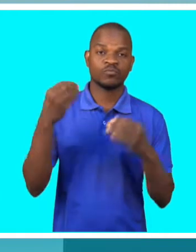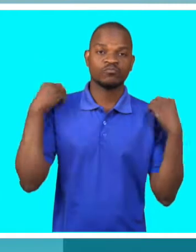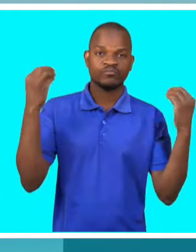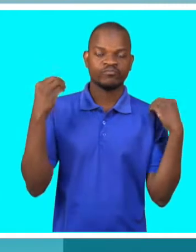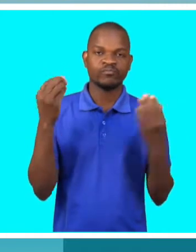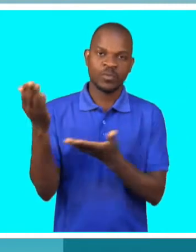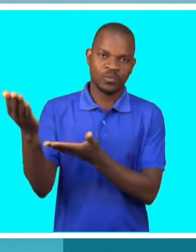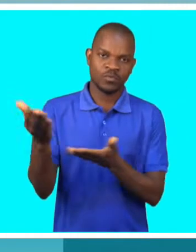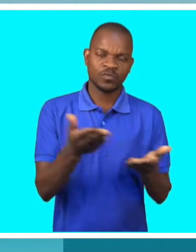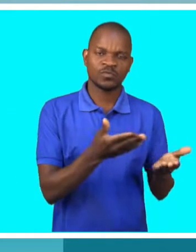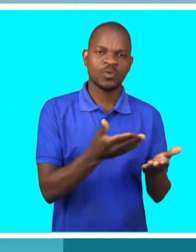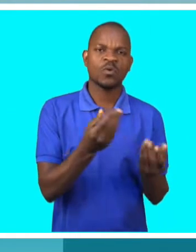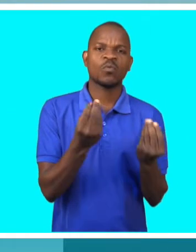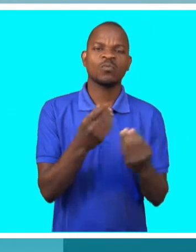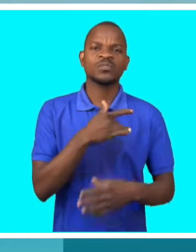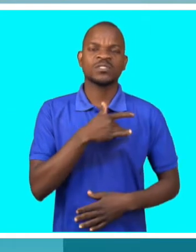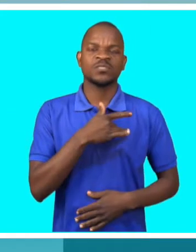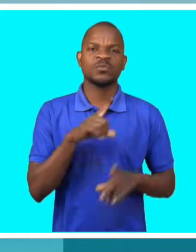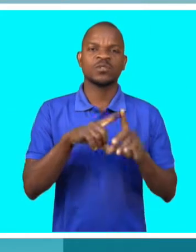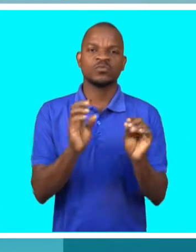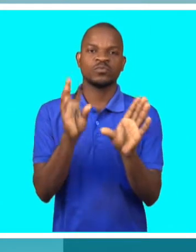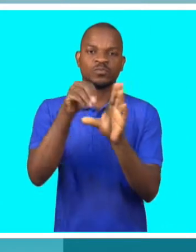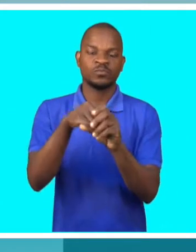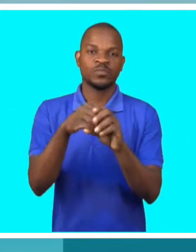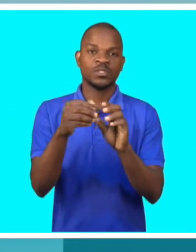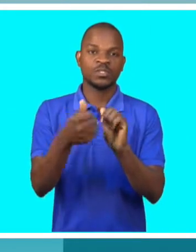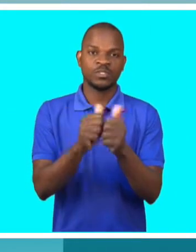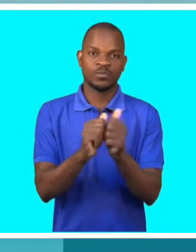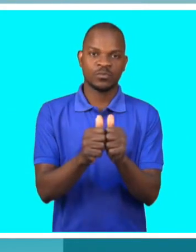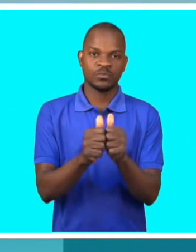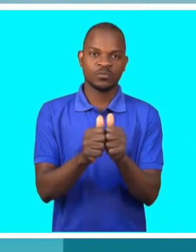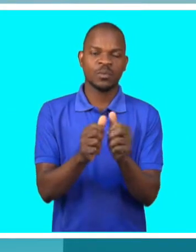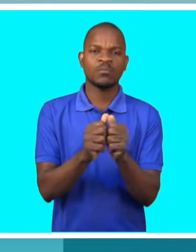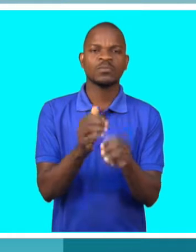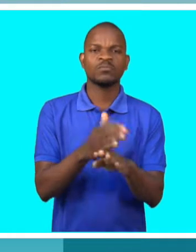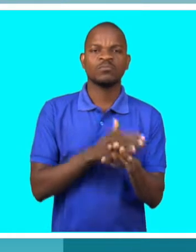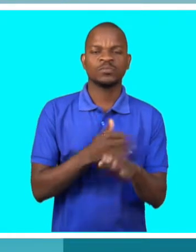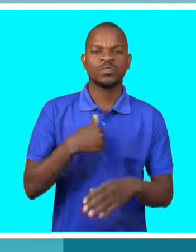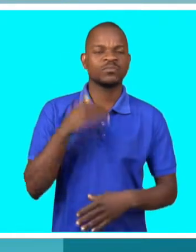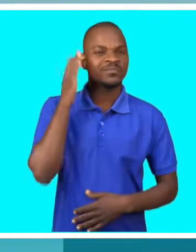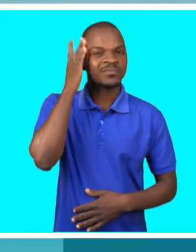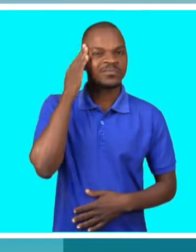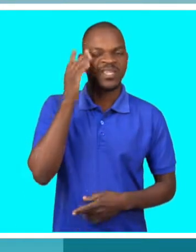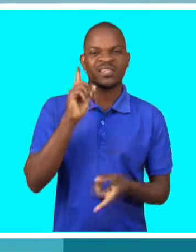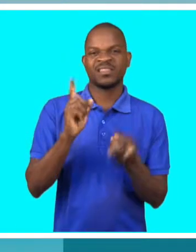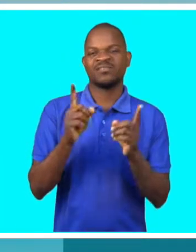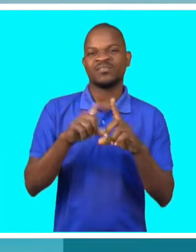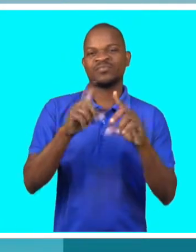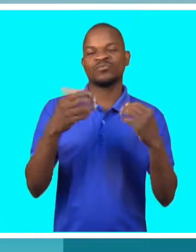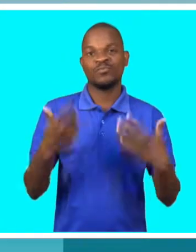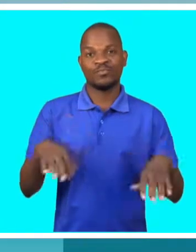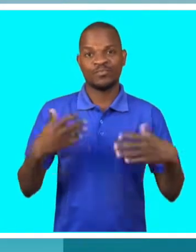para engrenar na área desportiva? Até que eu pensava que fosse uma coisa se calhar de brincadeira.